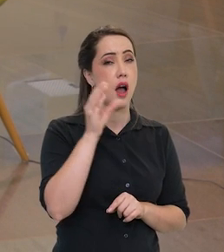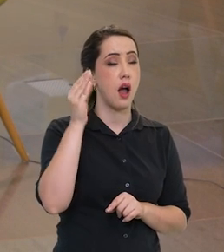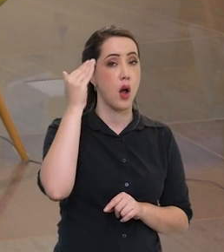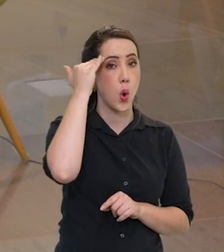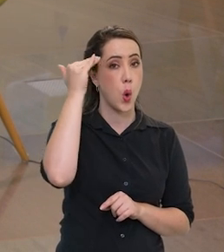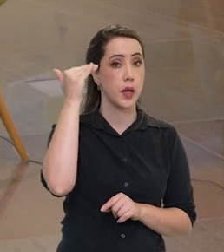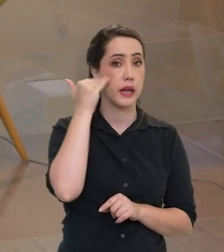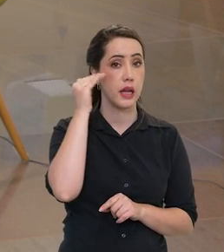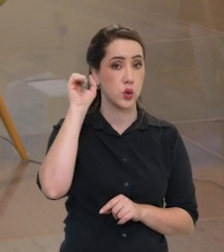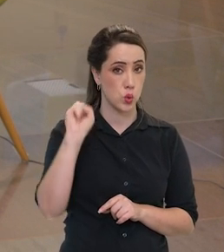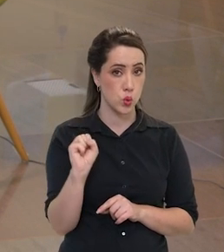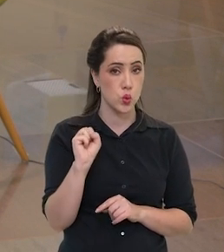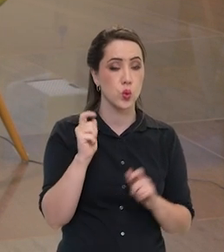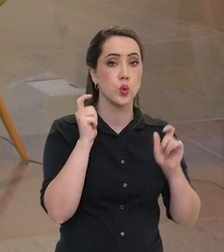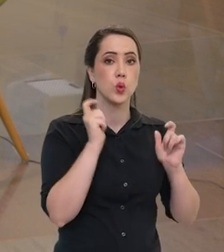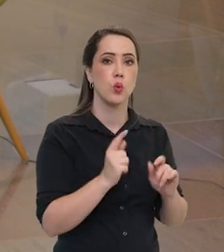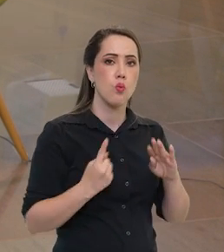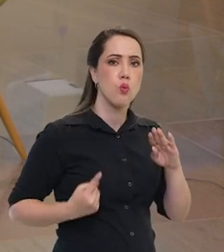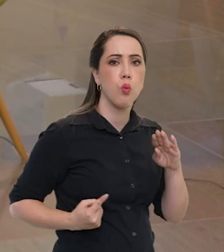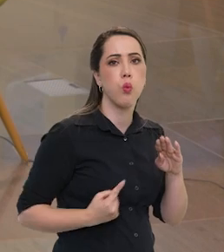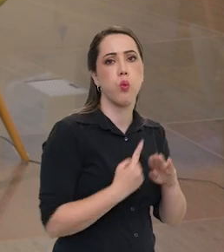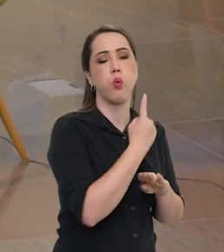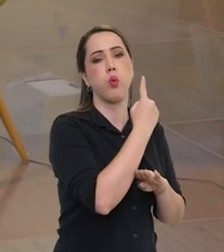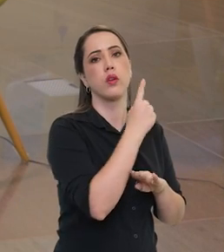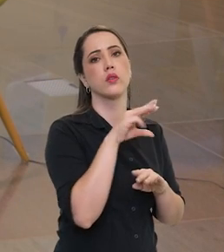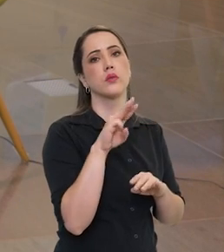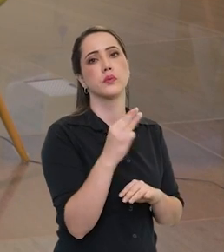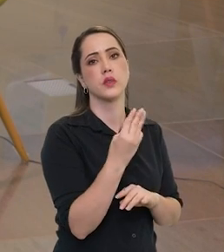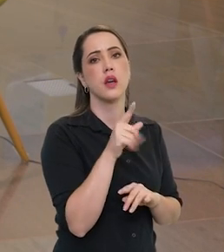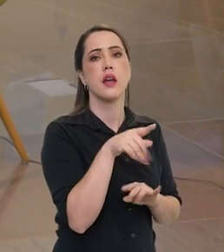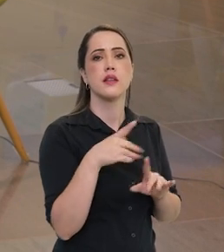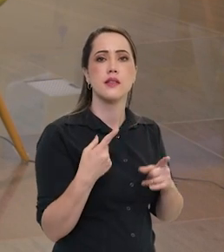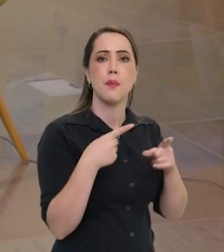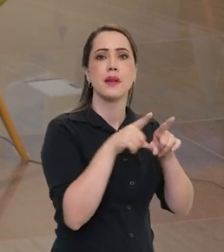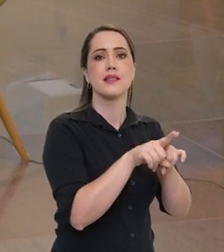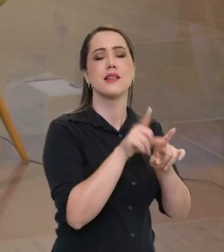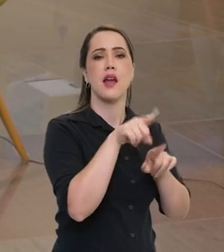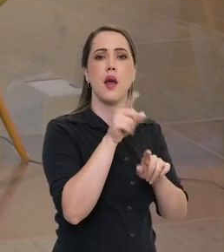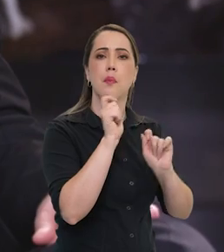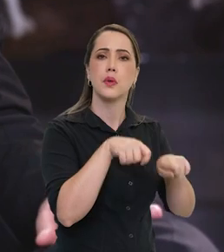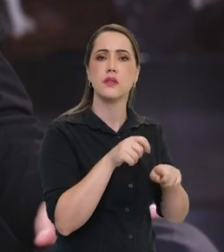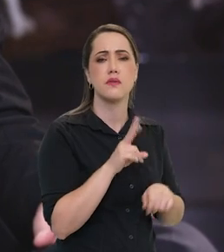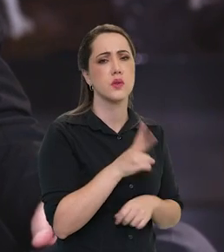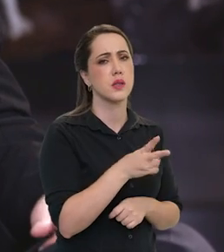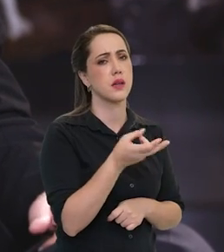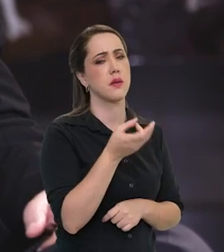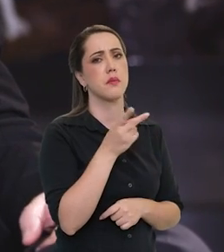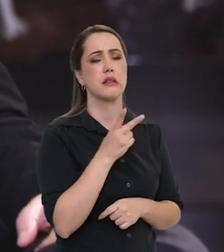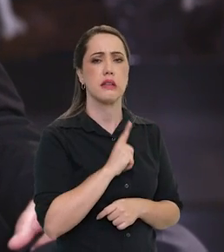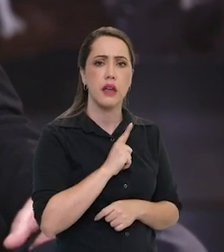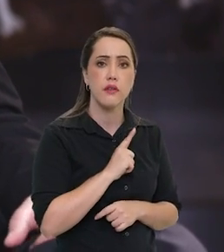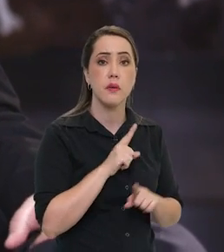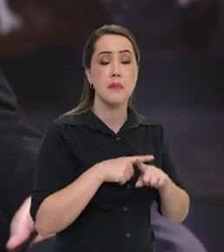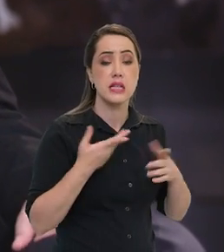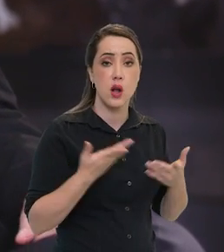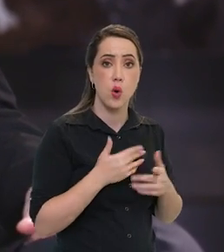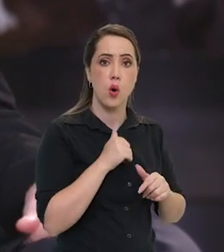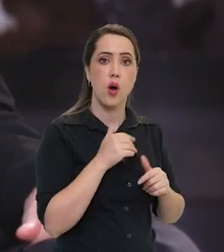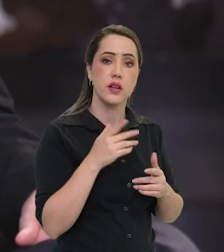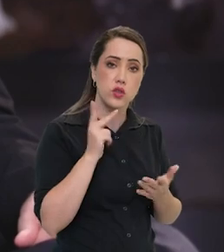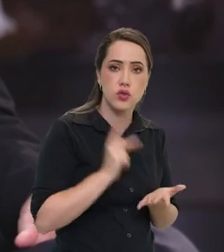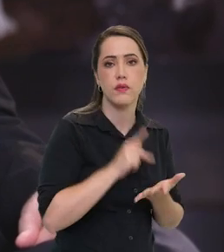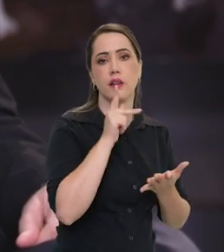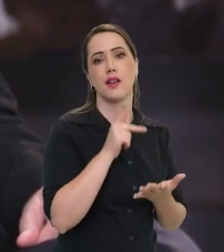um foguete da base de Alcântara. Então, essas parcerias são possíveis, elas sempre foram, mas agora elas se